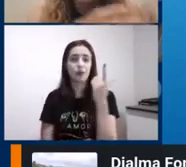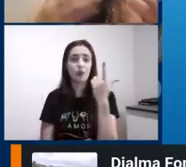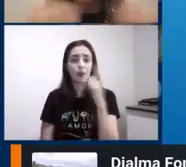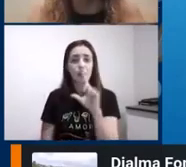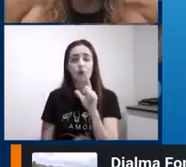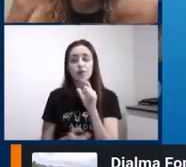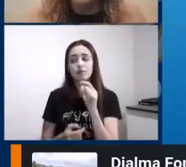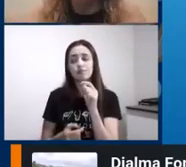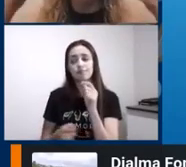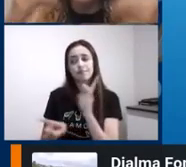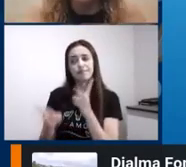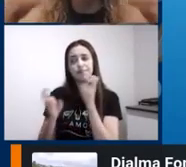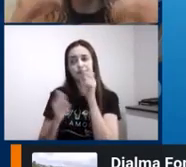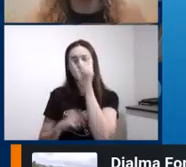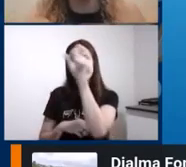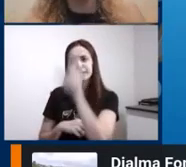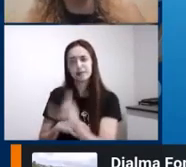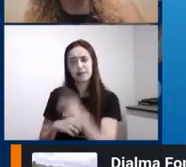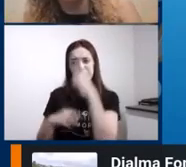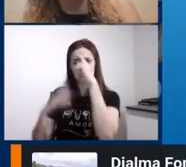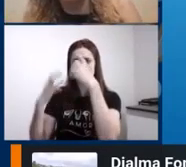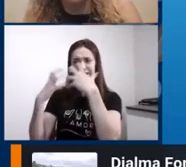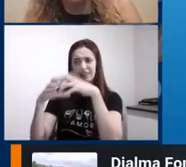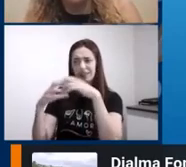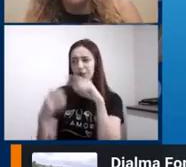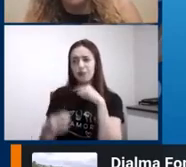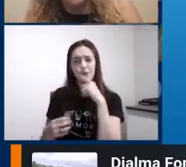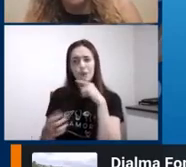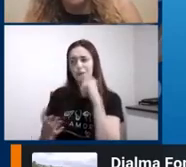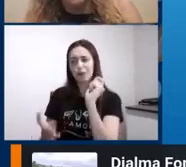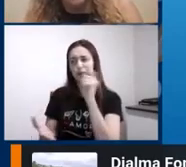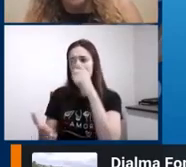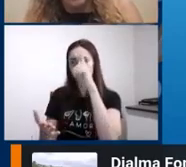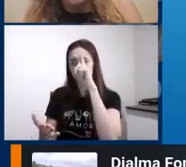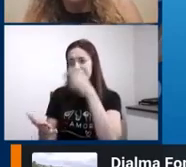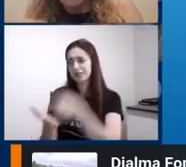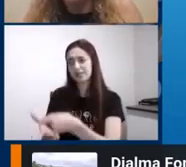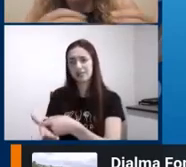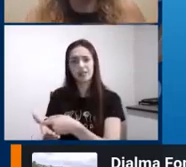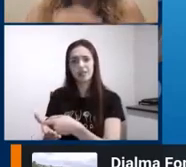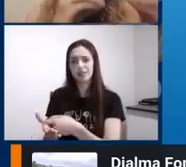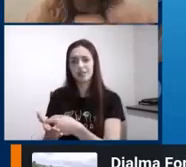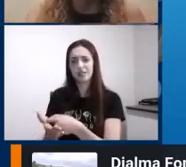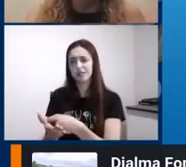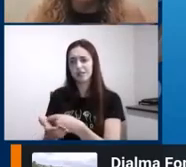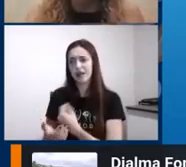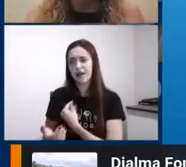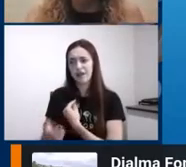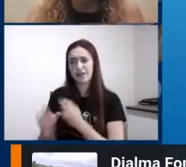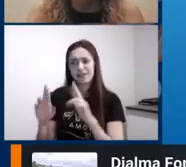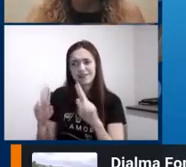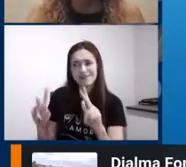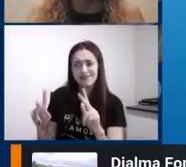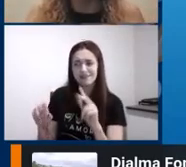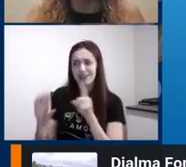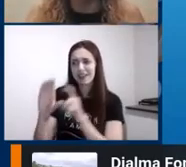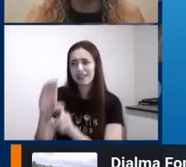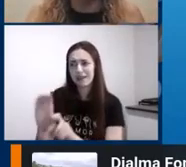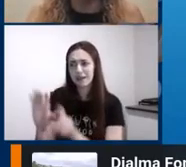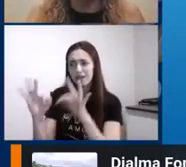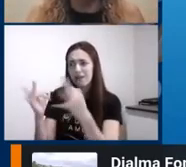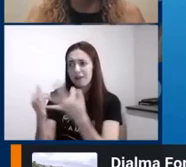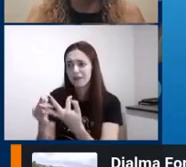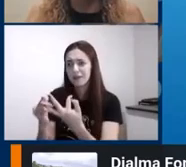dos processos mentais que estão envolvidos no funcionamento dele e como que ele pode melhorar esse